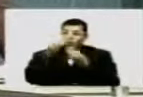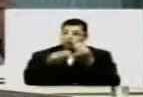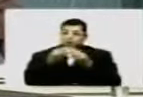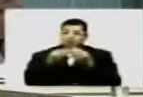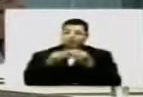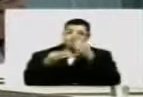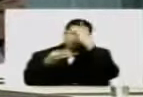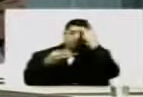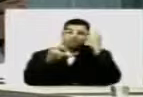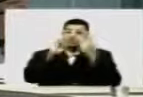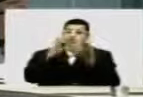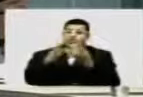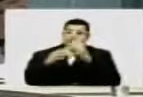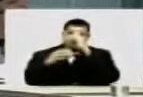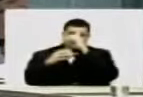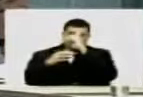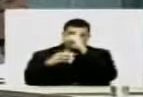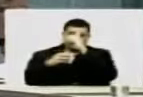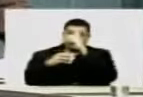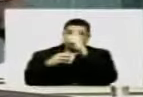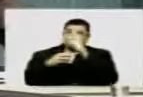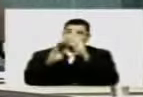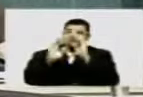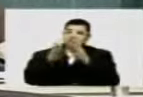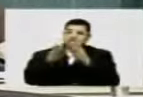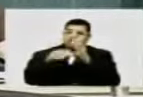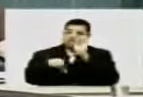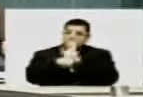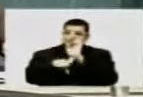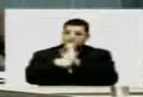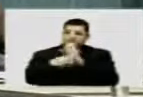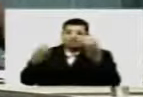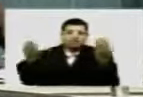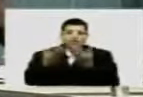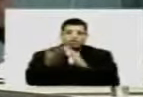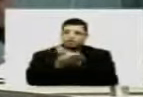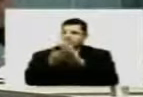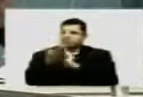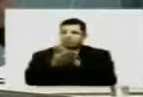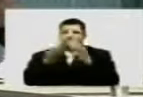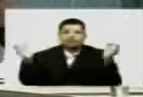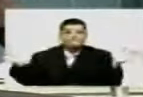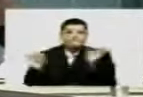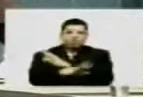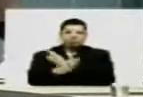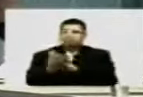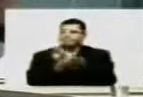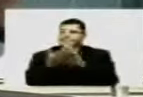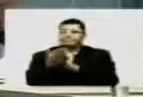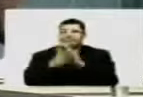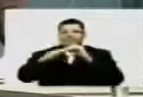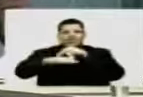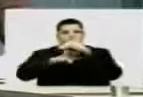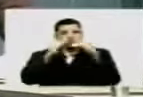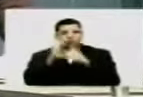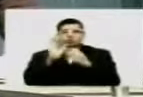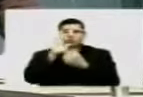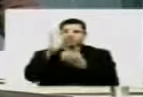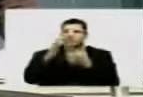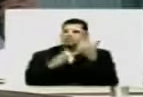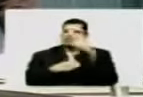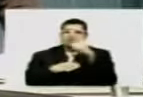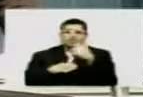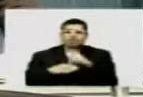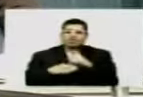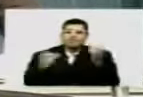Só que o hospital estadual até hoje não está pronto. E tudo indica que